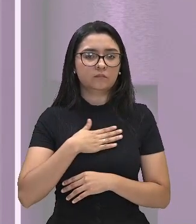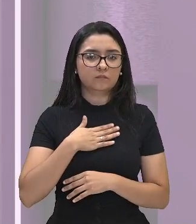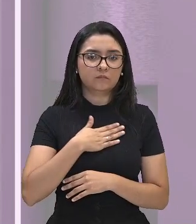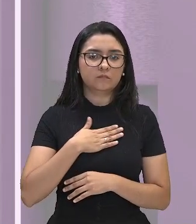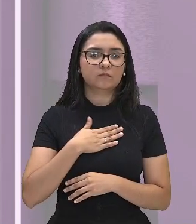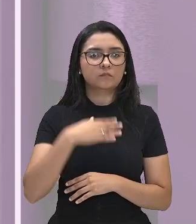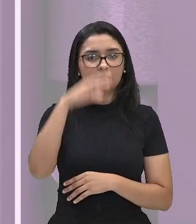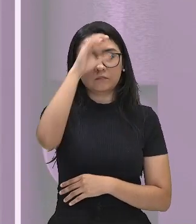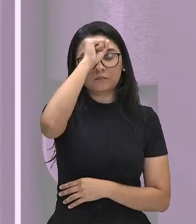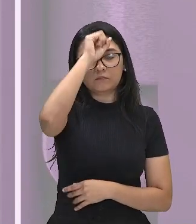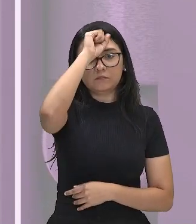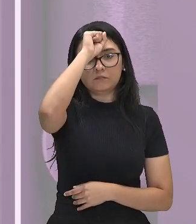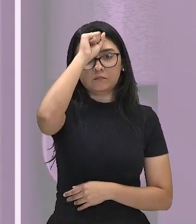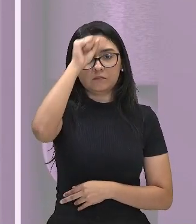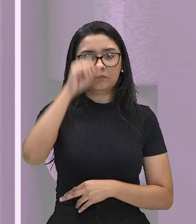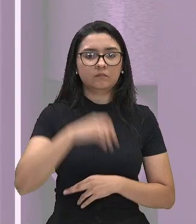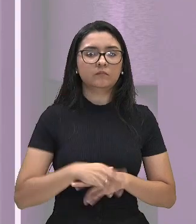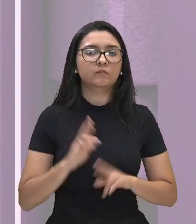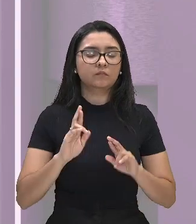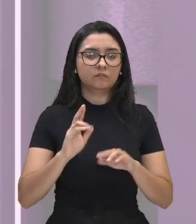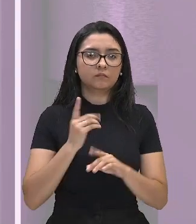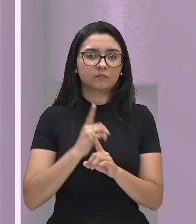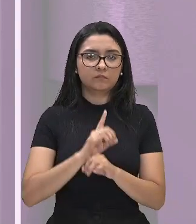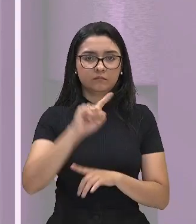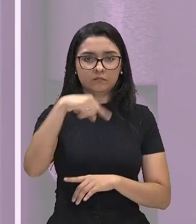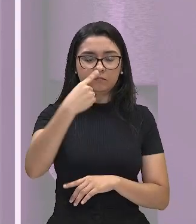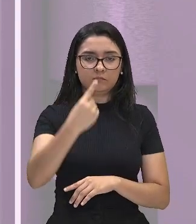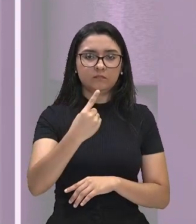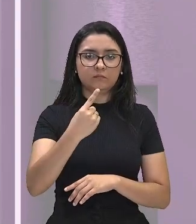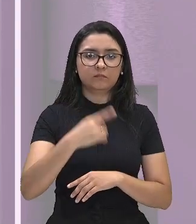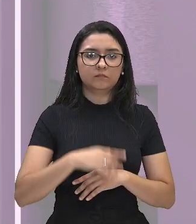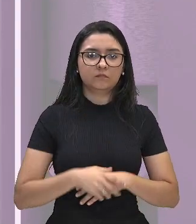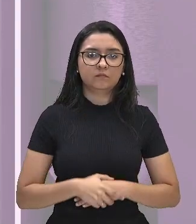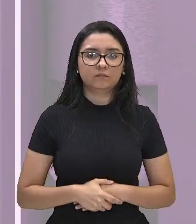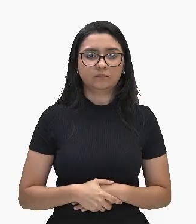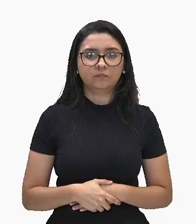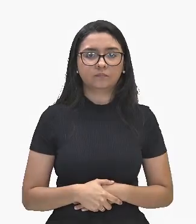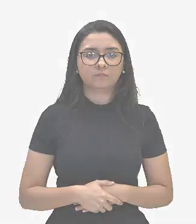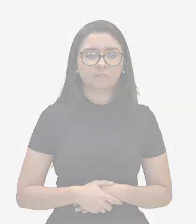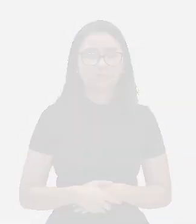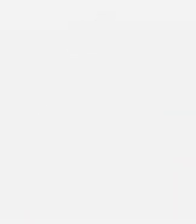e aprendido, e eu espero encontrá-los aqui novamente numa próxima oportunidade. Até mais!